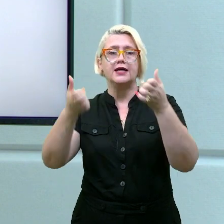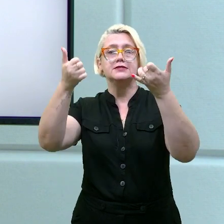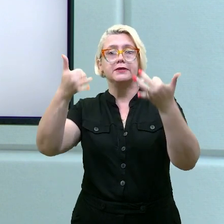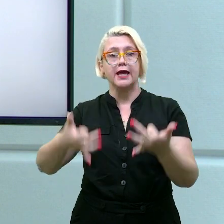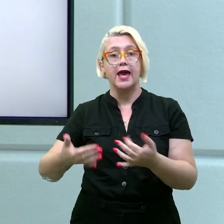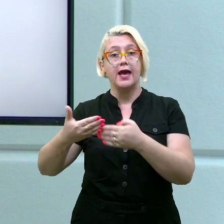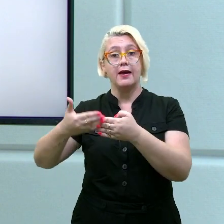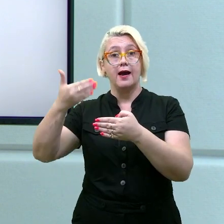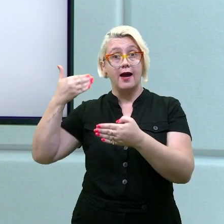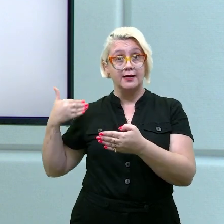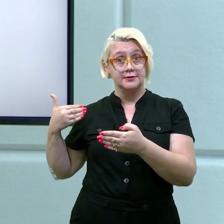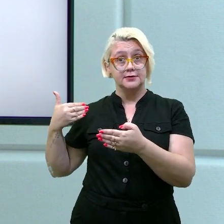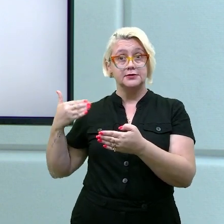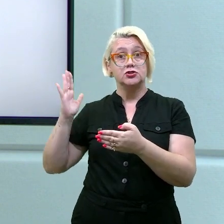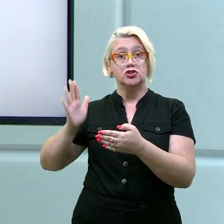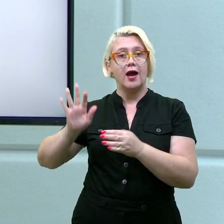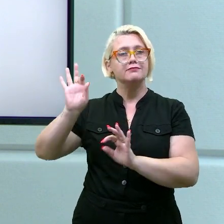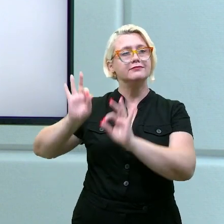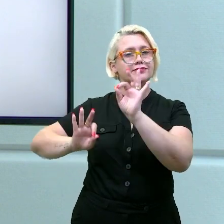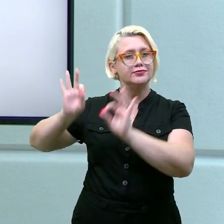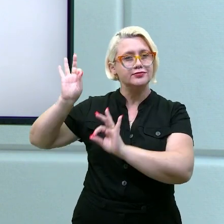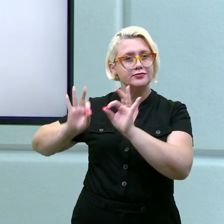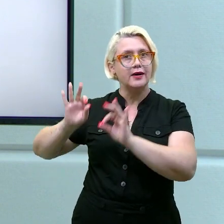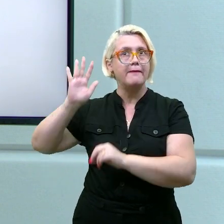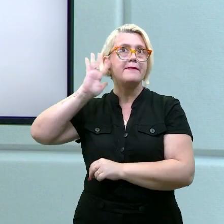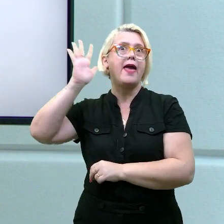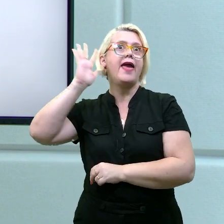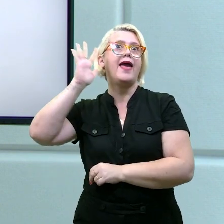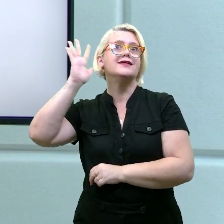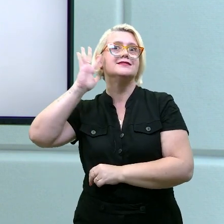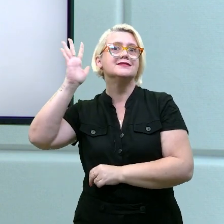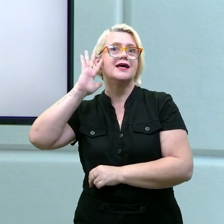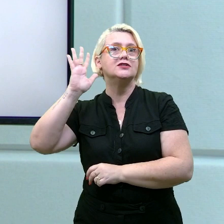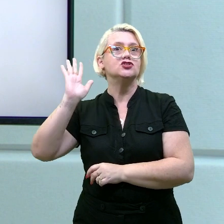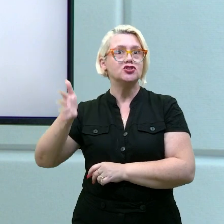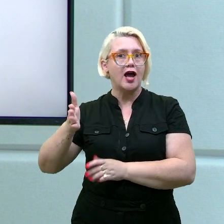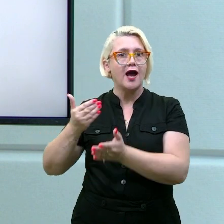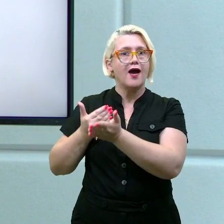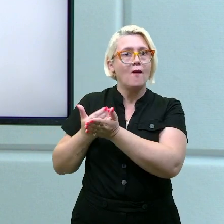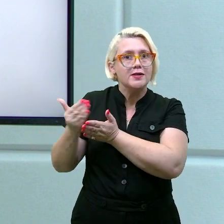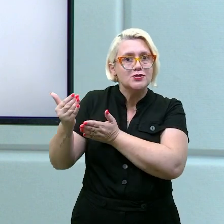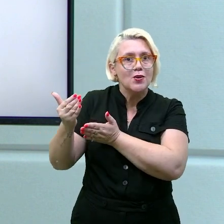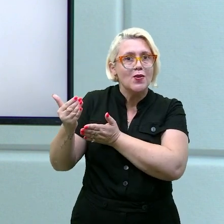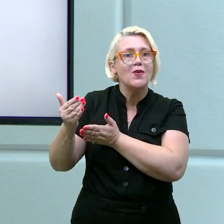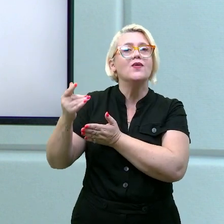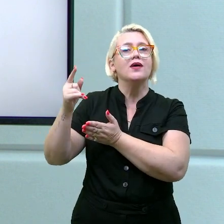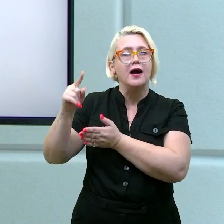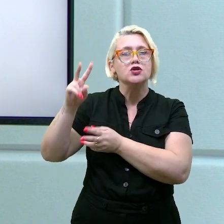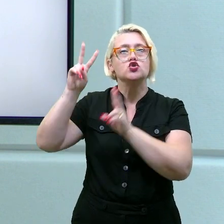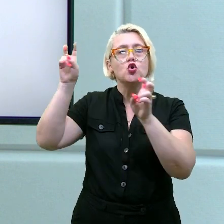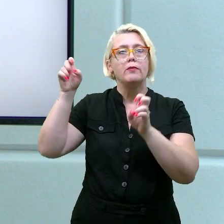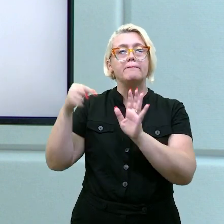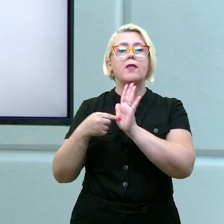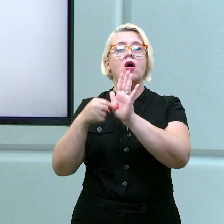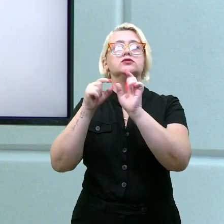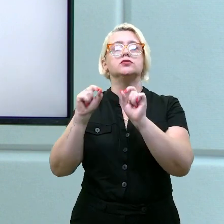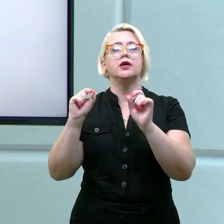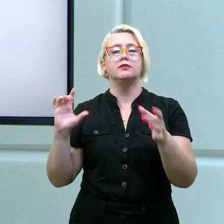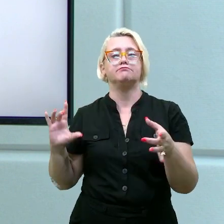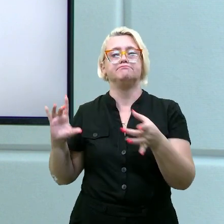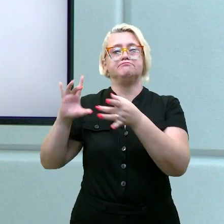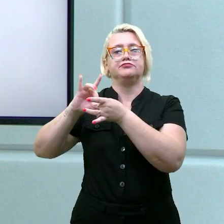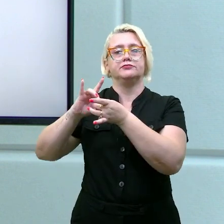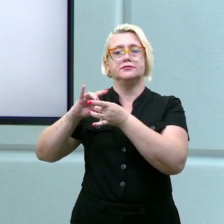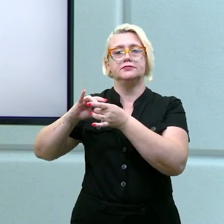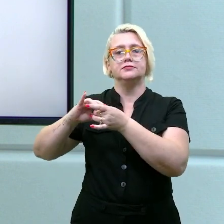anteriormente, que eu já te preparei para pensar, que eu já fiz a introdução, é sobre isso. Você mostra que você está fazendo